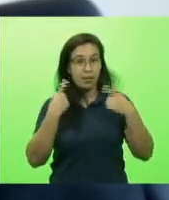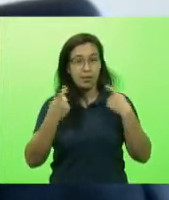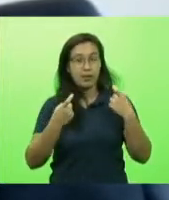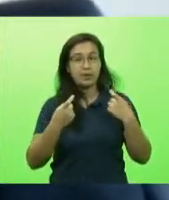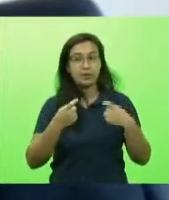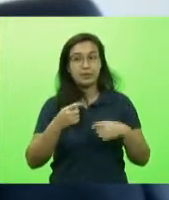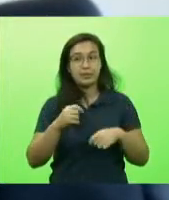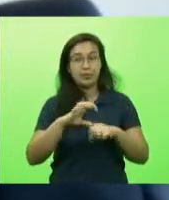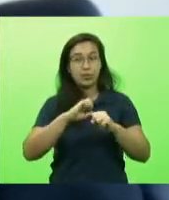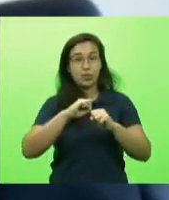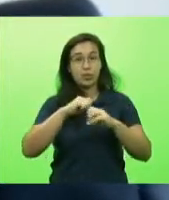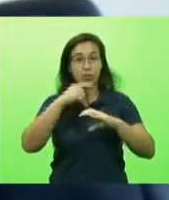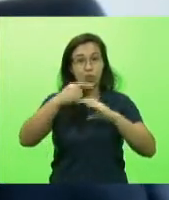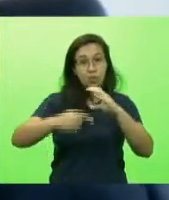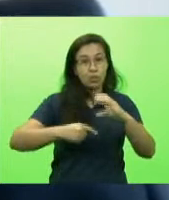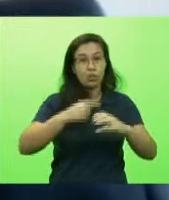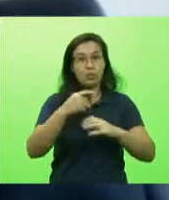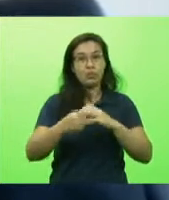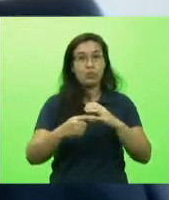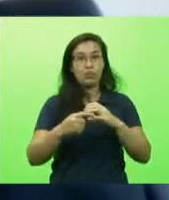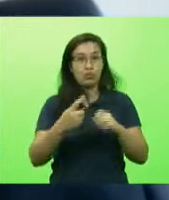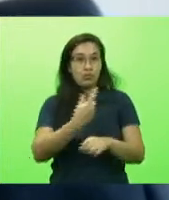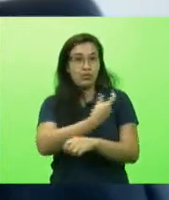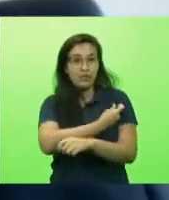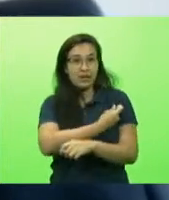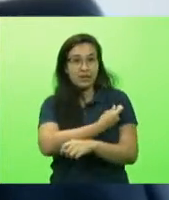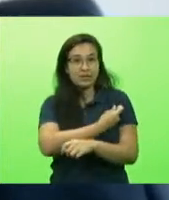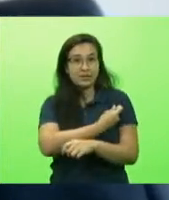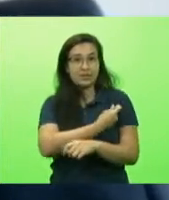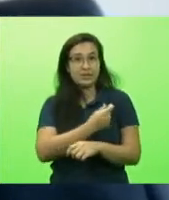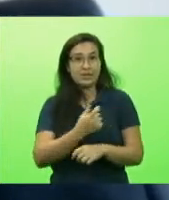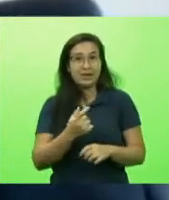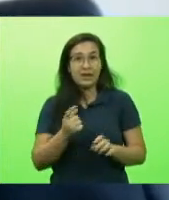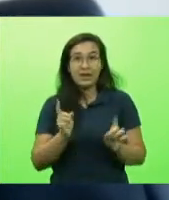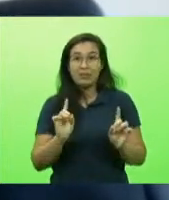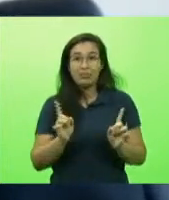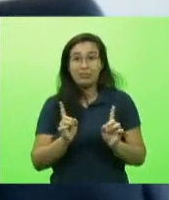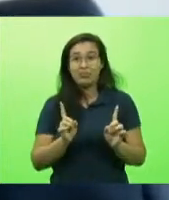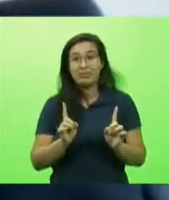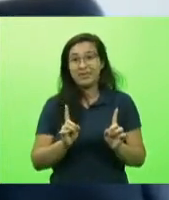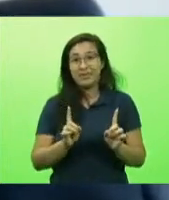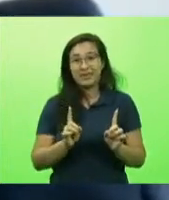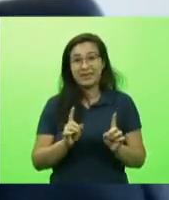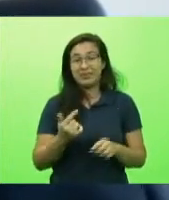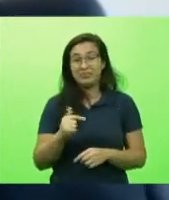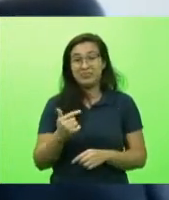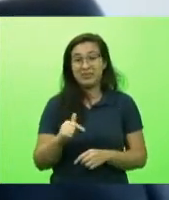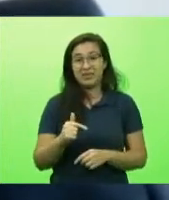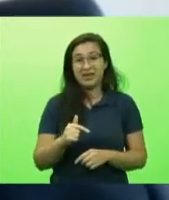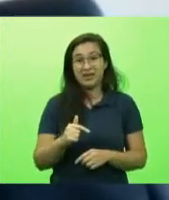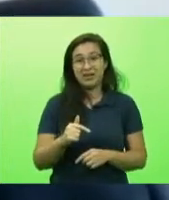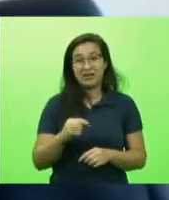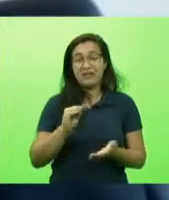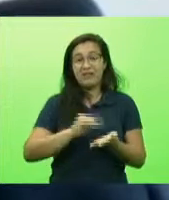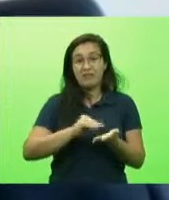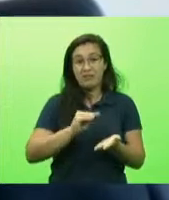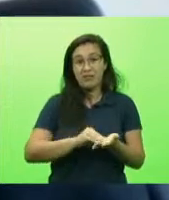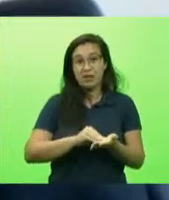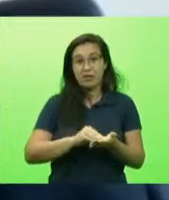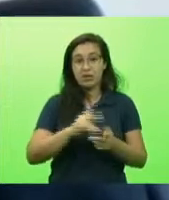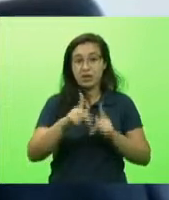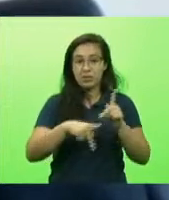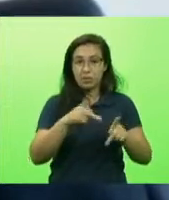mundo ele não é suficiente infelizmente para atender a toda a população da forma que nós gostaríamos então